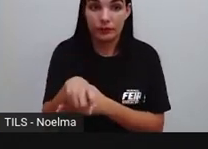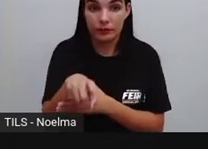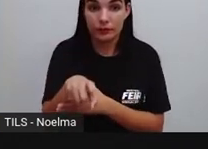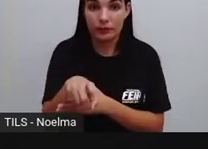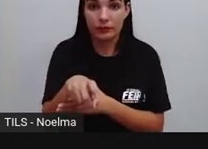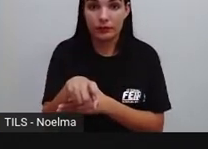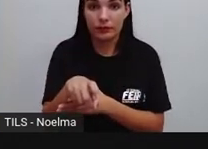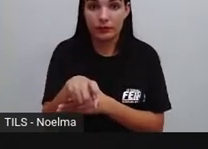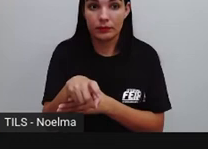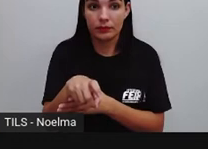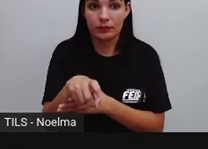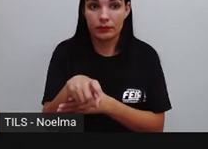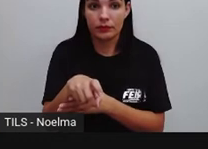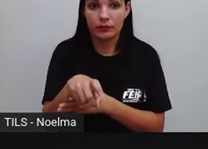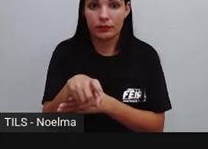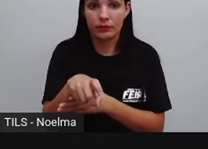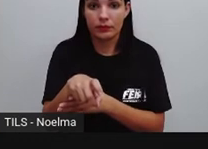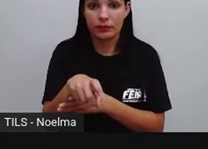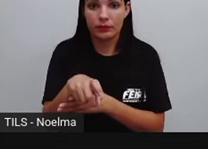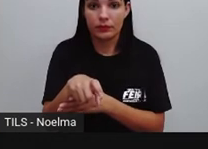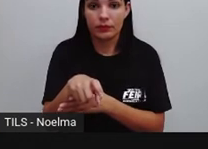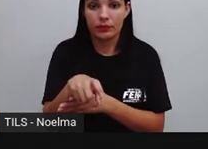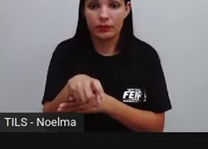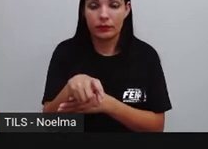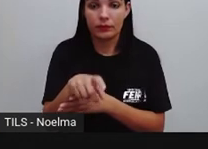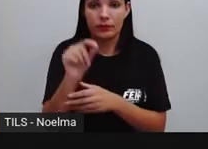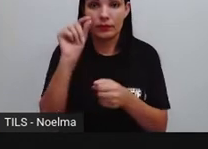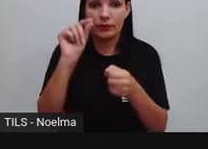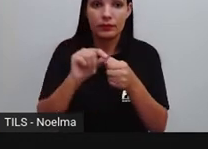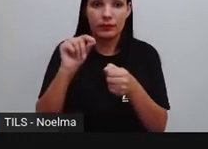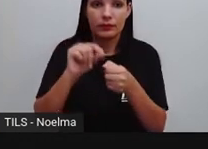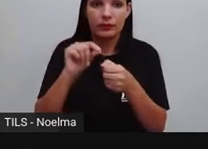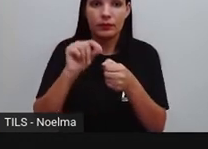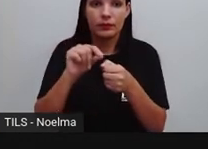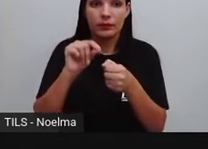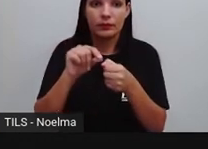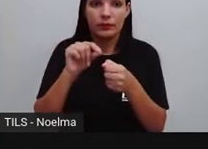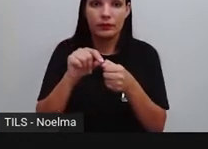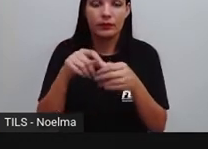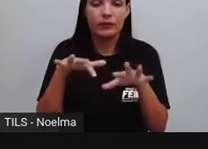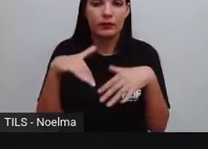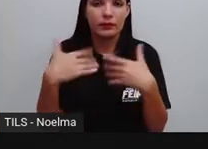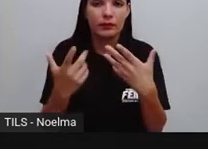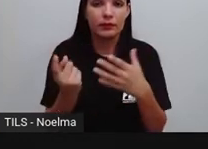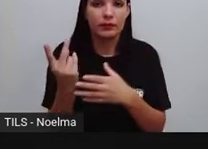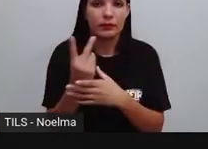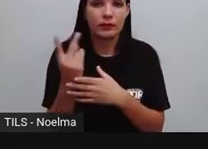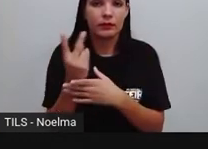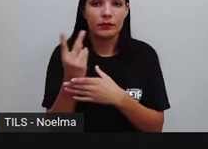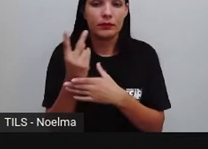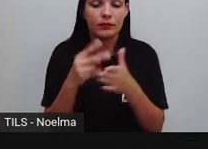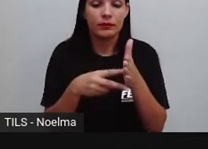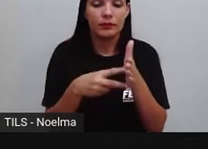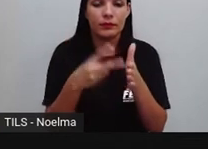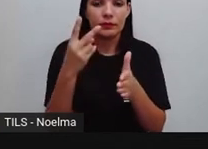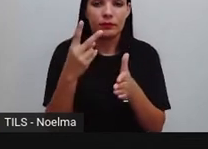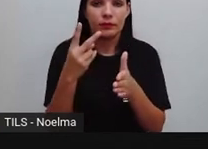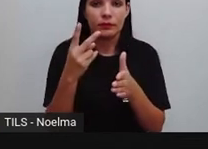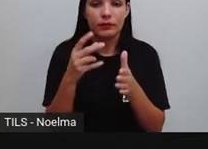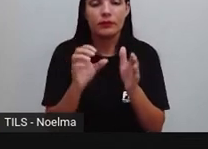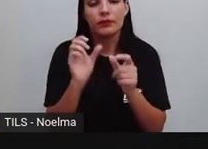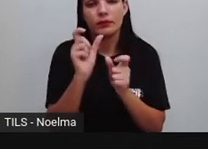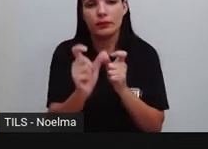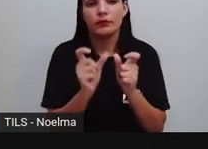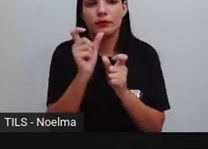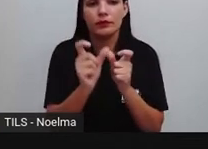No caso, no infinitivo, né? Ficaria como ser. E ele será de qual conjugação? Se ele termina em ER, segunda